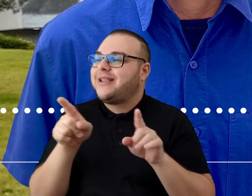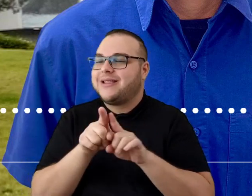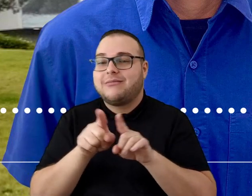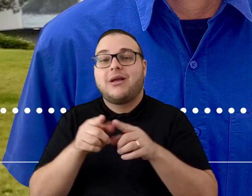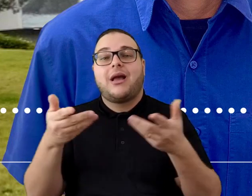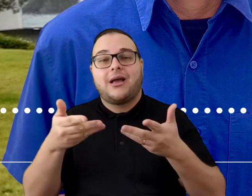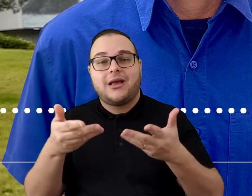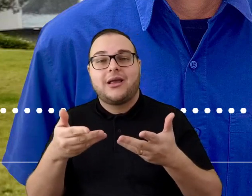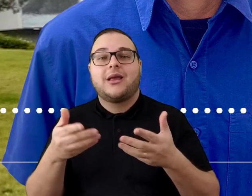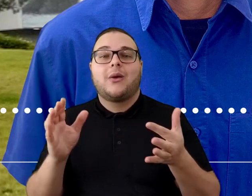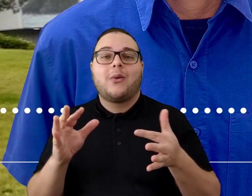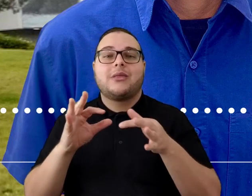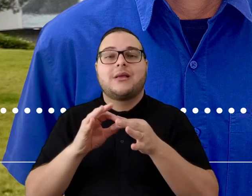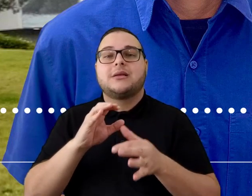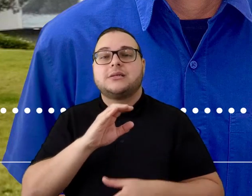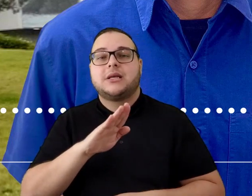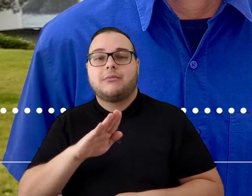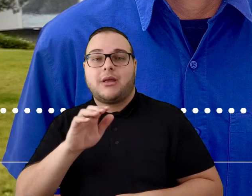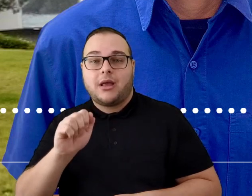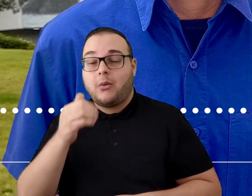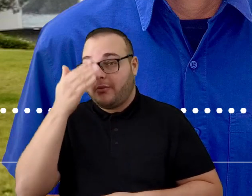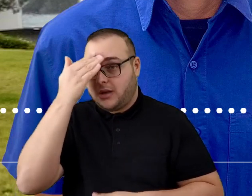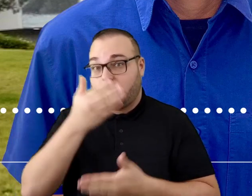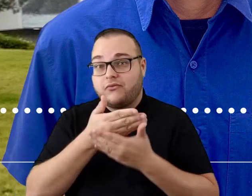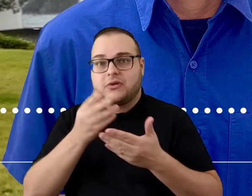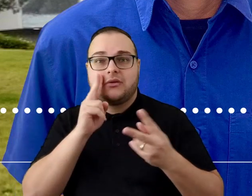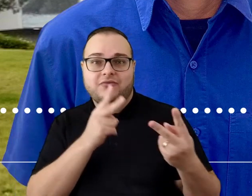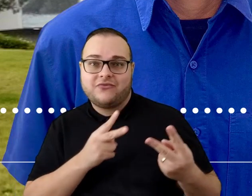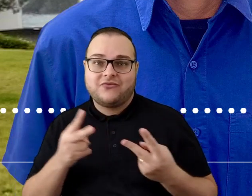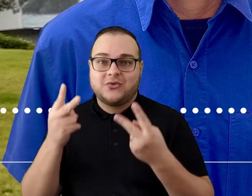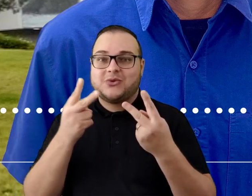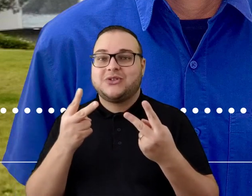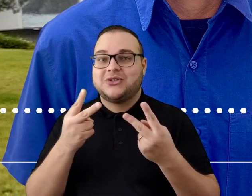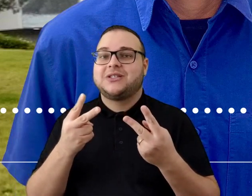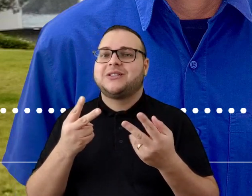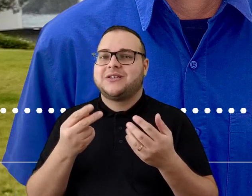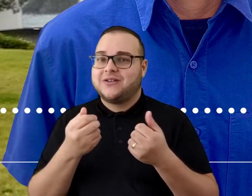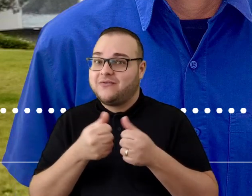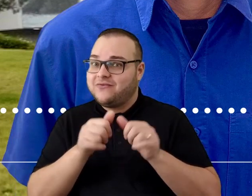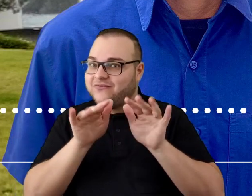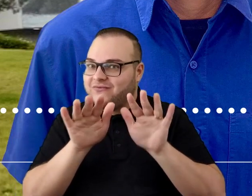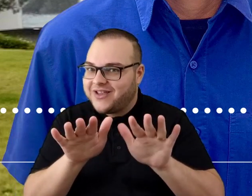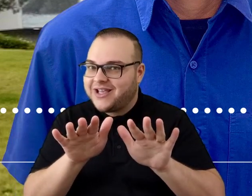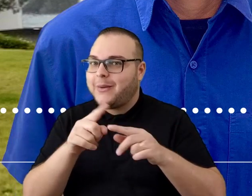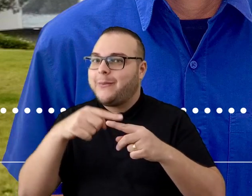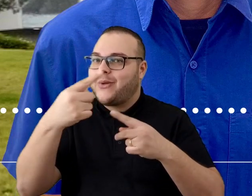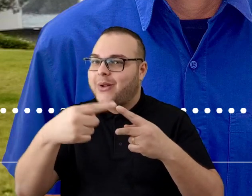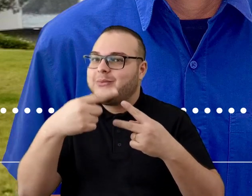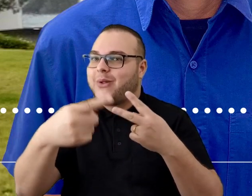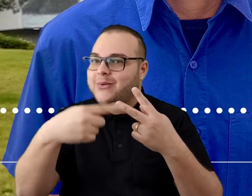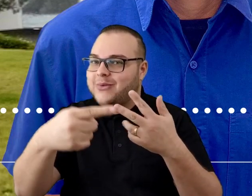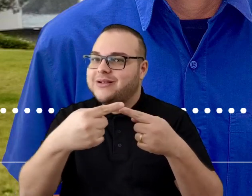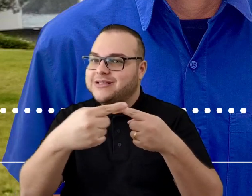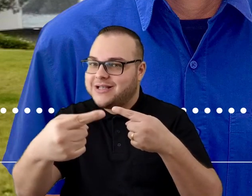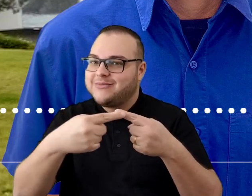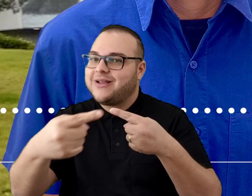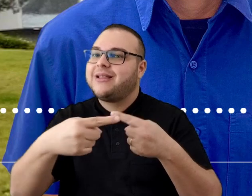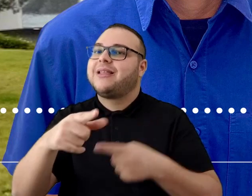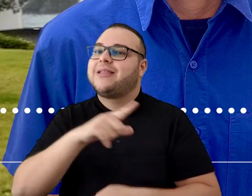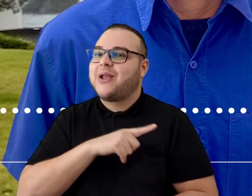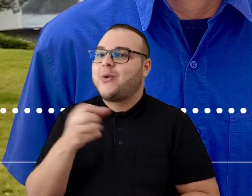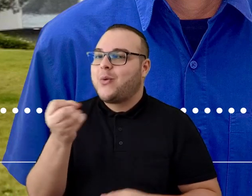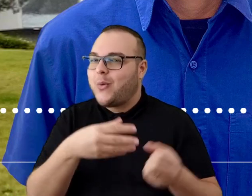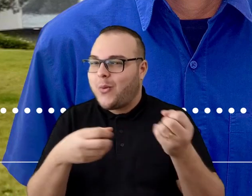Esse foi mais um Conecta CBA. Muito obrigado, ouvintes, pela audiência. Fique conosco porque nas próximas semanas teremos mais